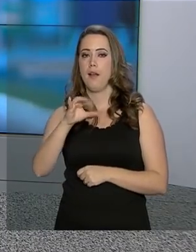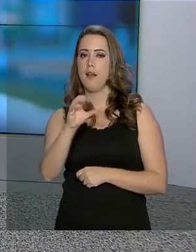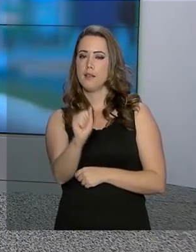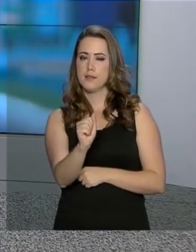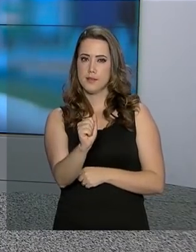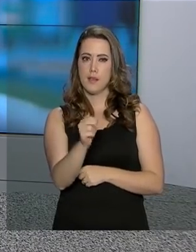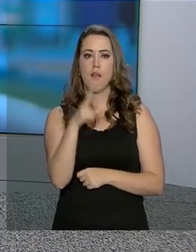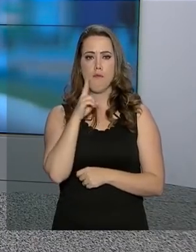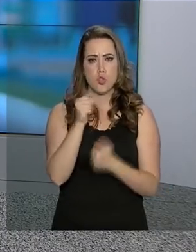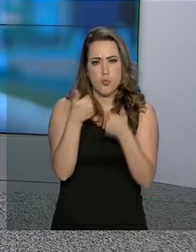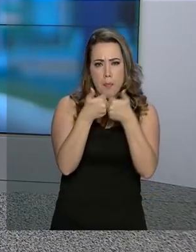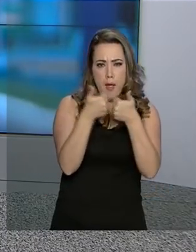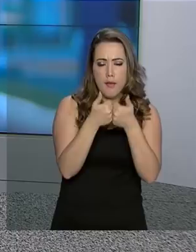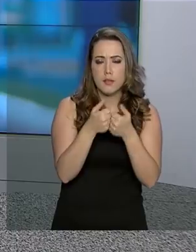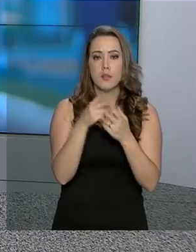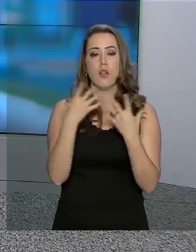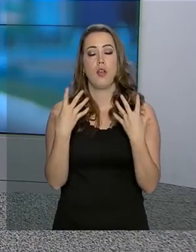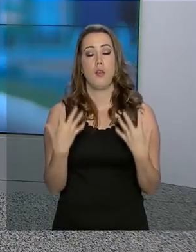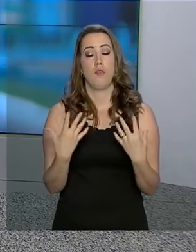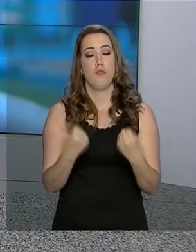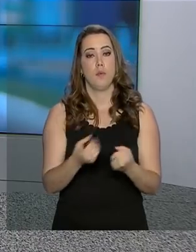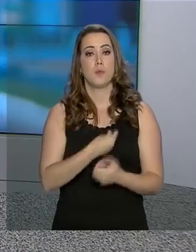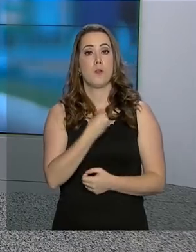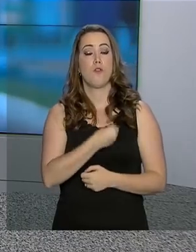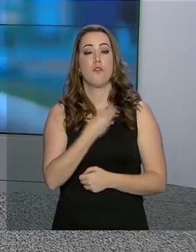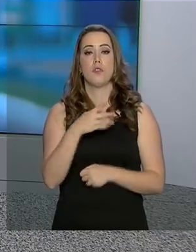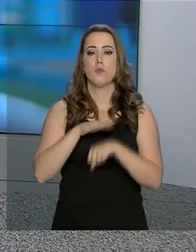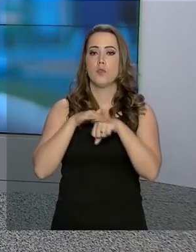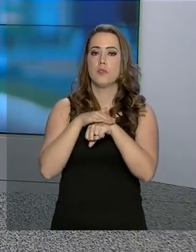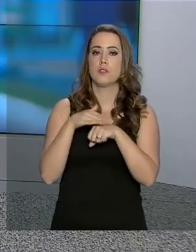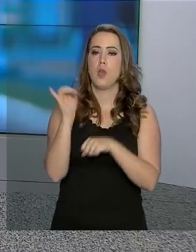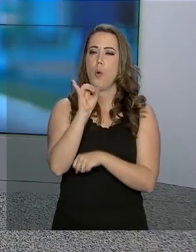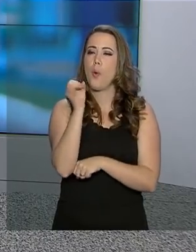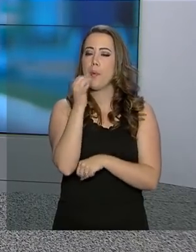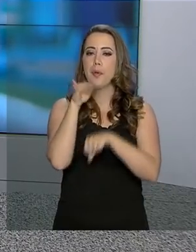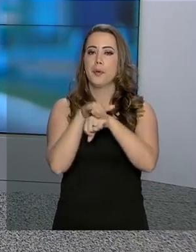conversa com a gente ao vivo. Olá Márcia, boa noite.